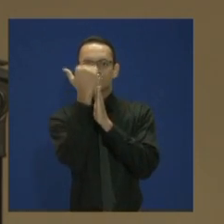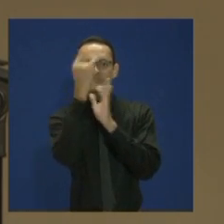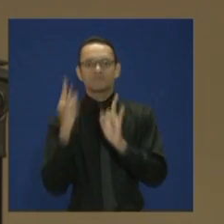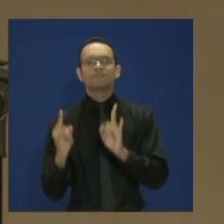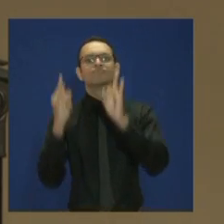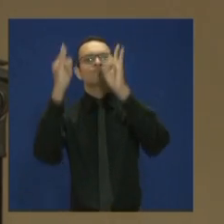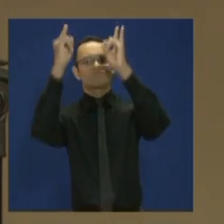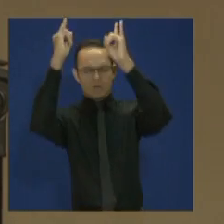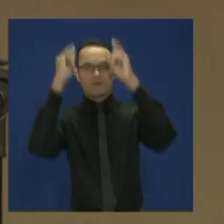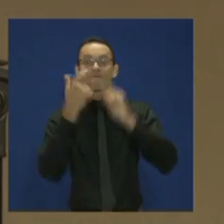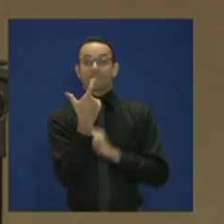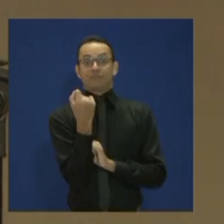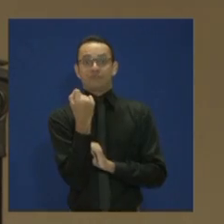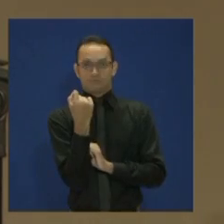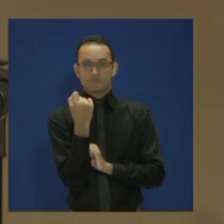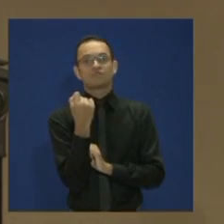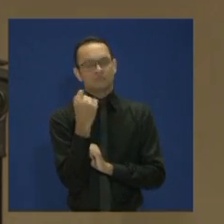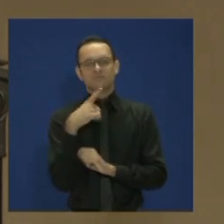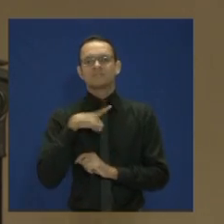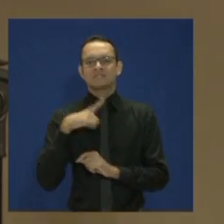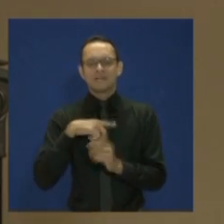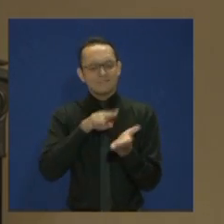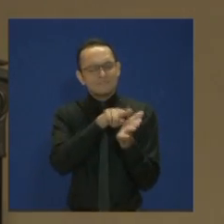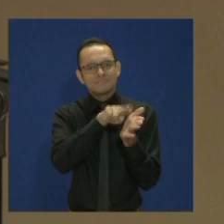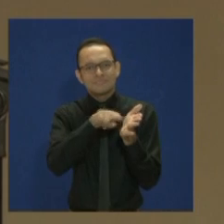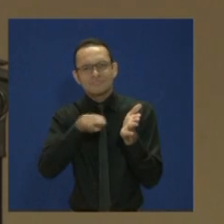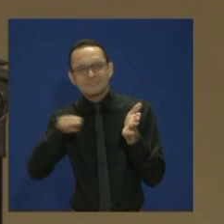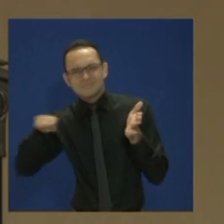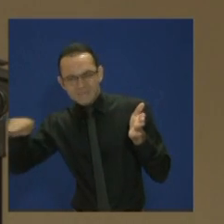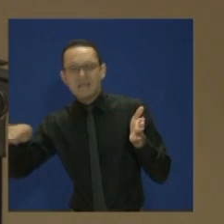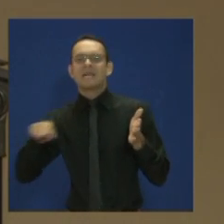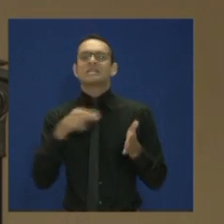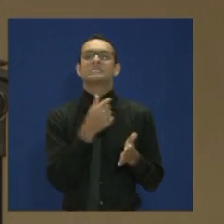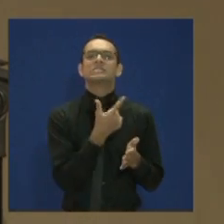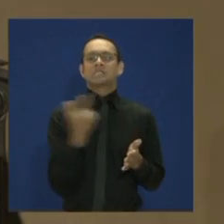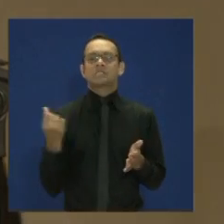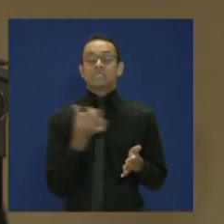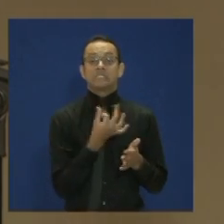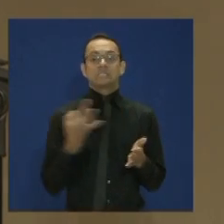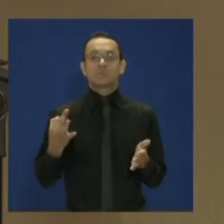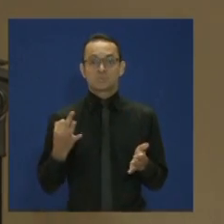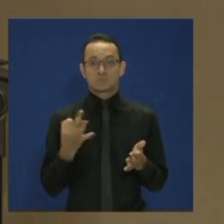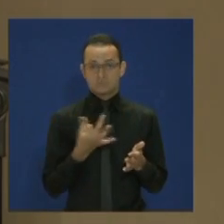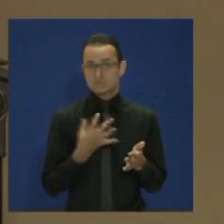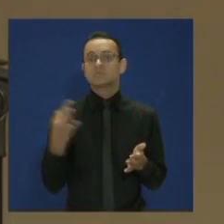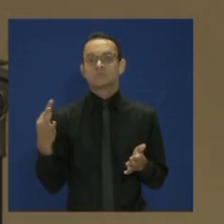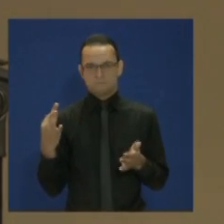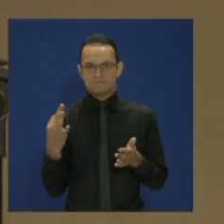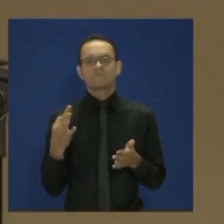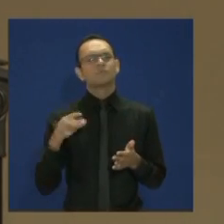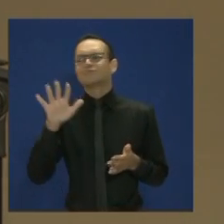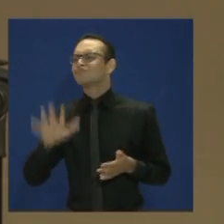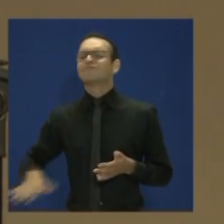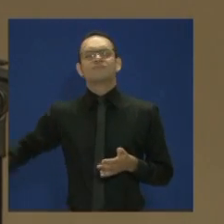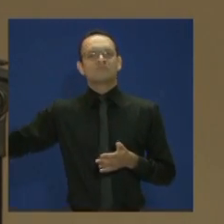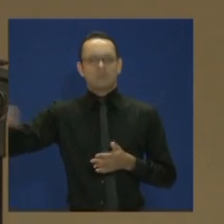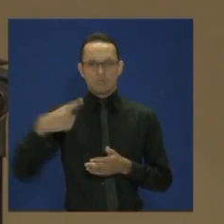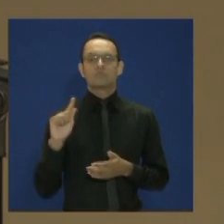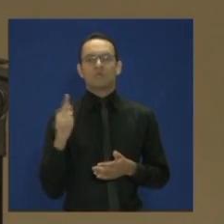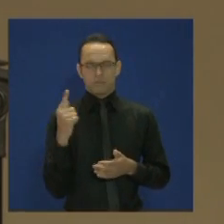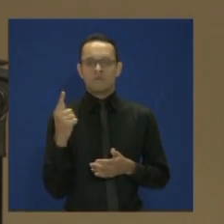600 leitos a serem disponibilizados para a população goiana, sobretudo para a população carente,